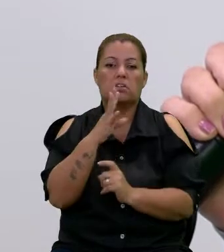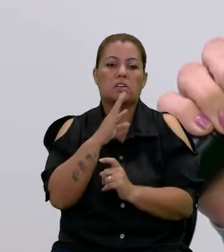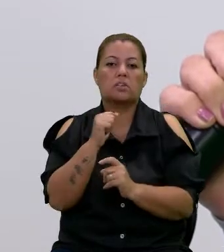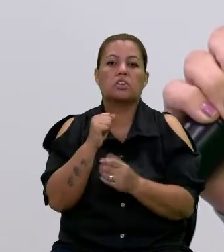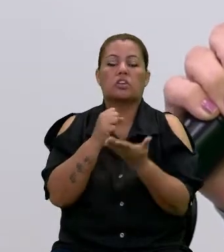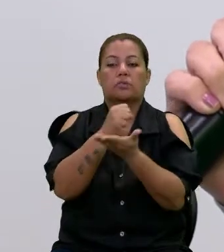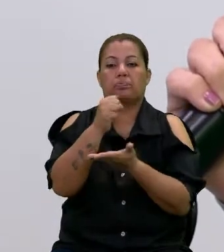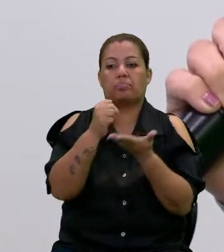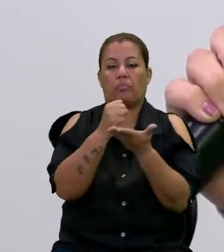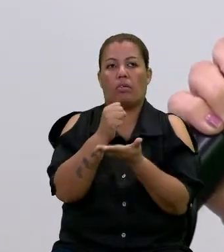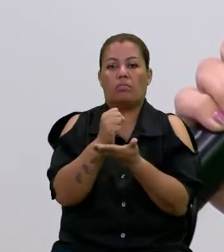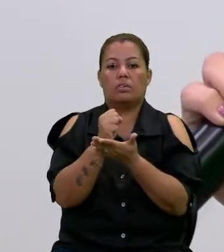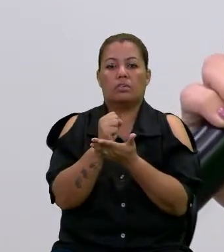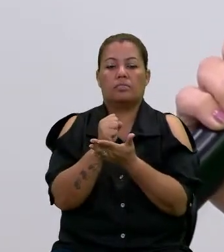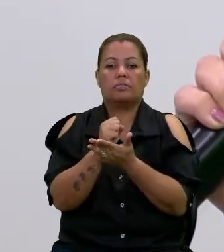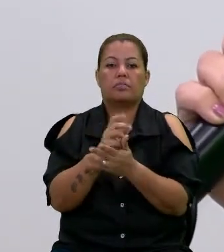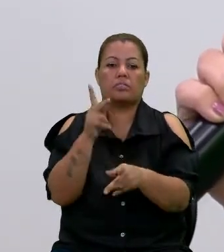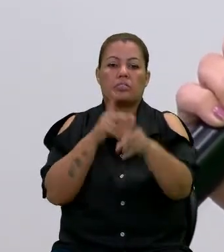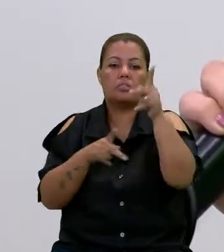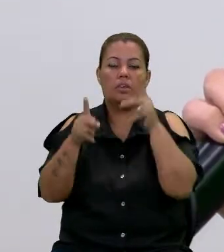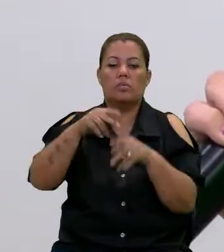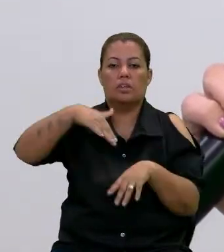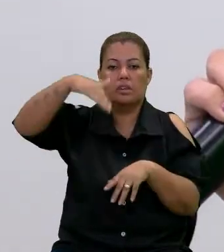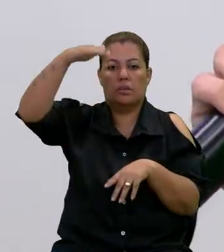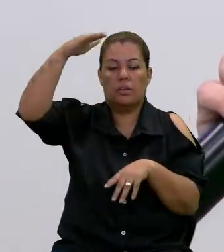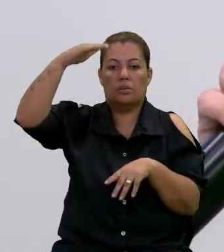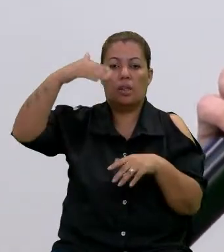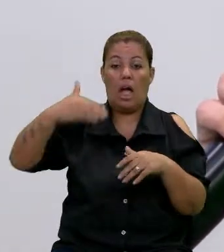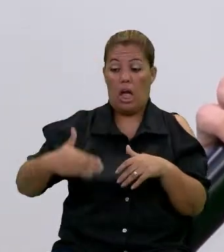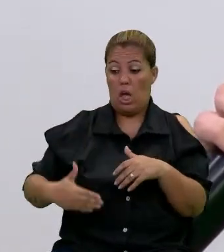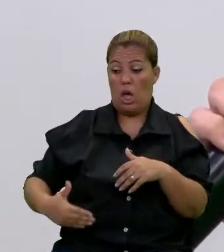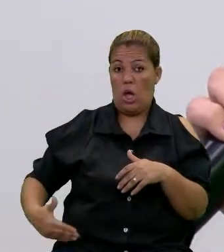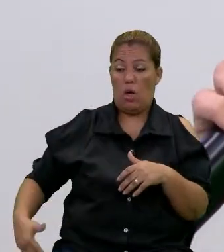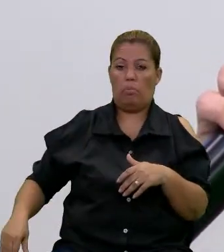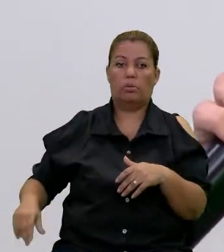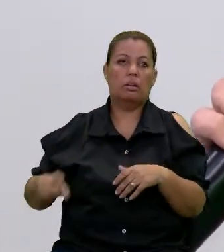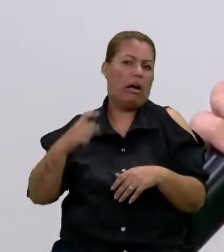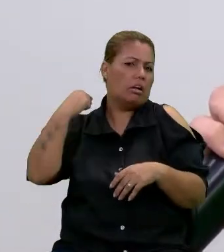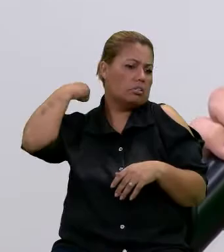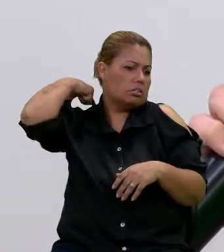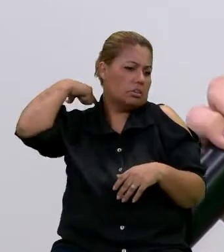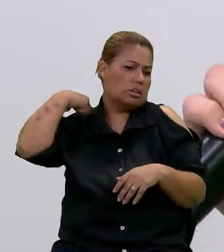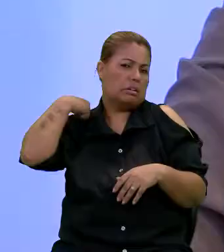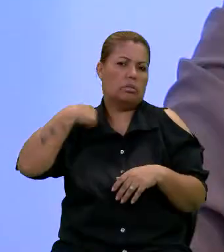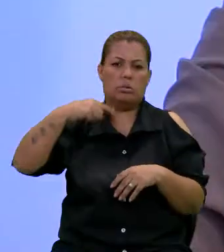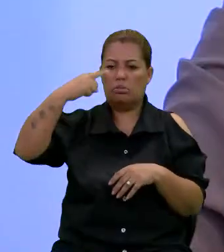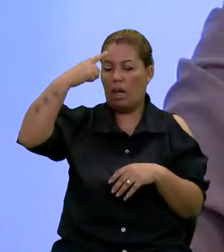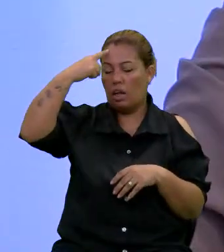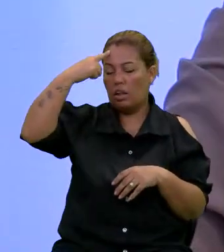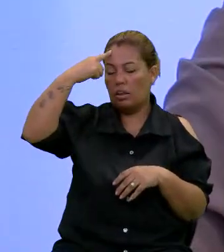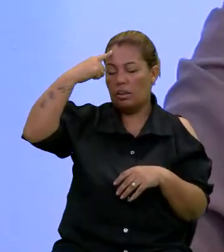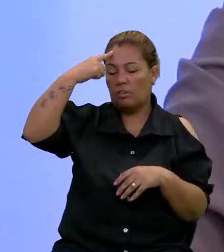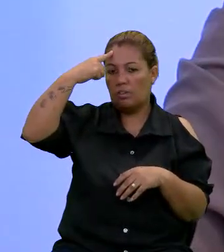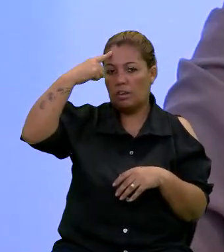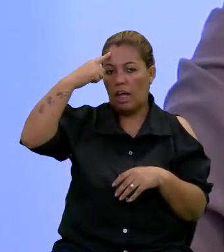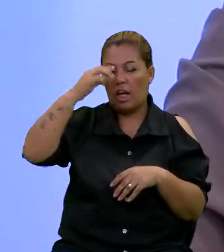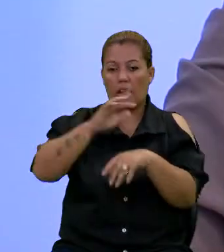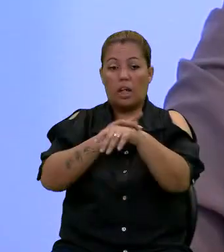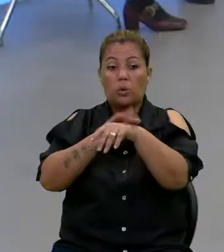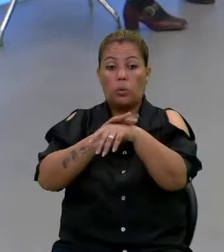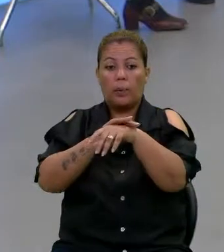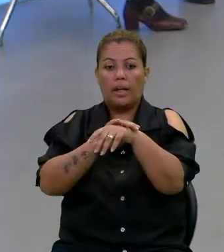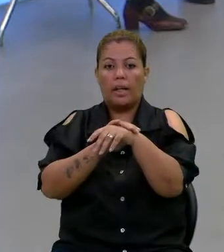basicamente na população adulta amputados, lesão medular, lesão encefálica, doenças